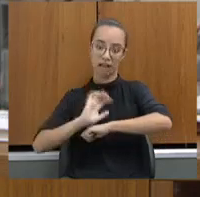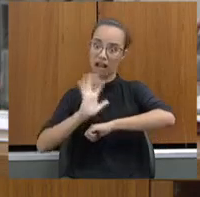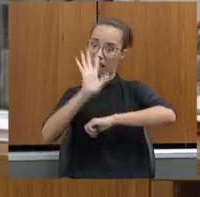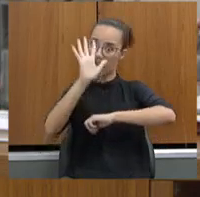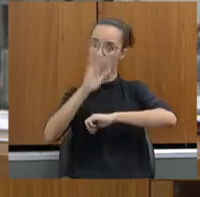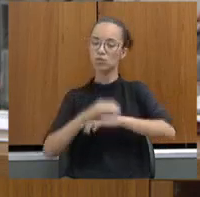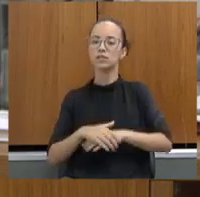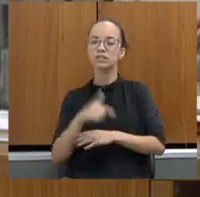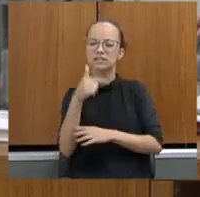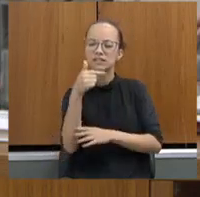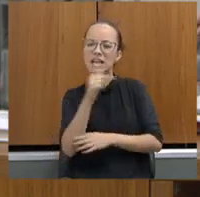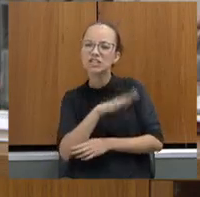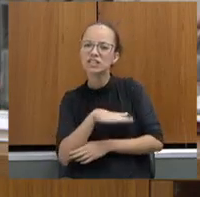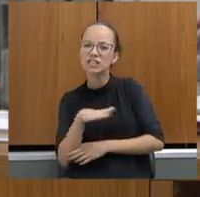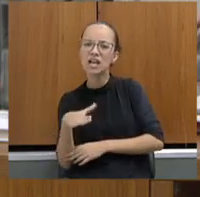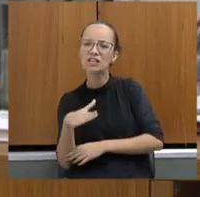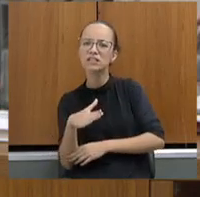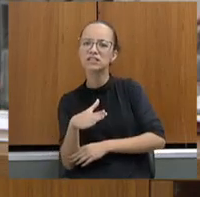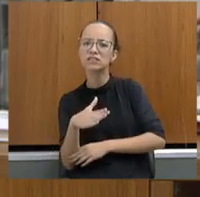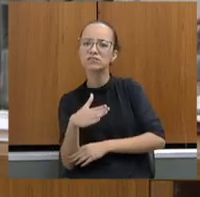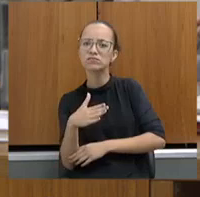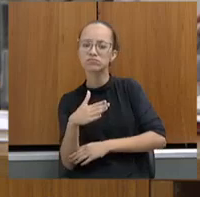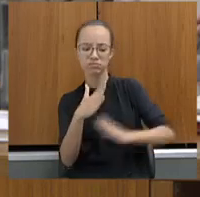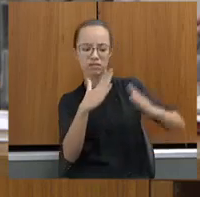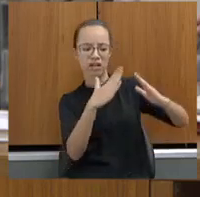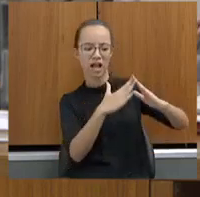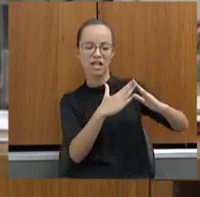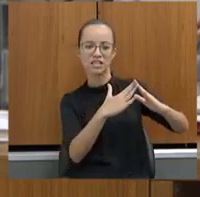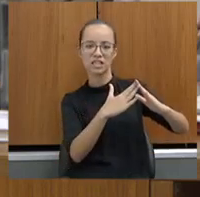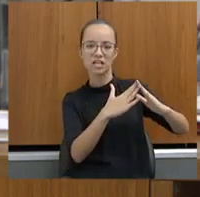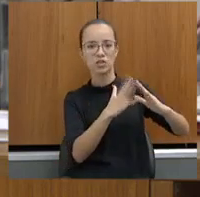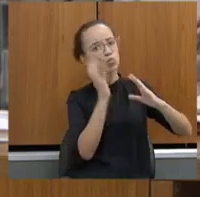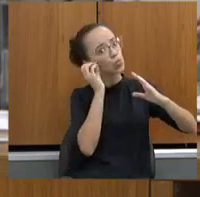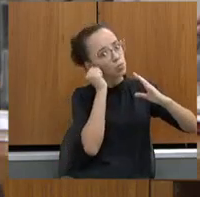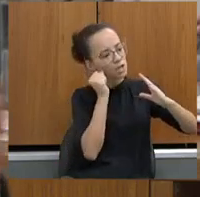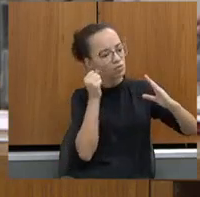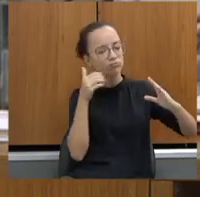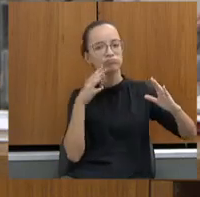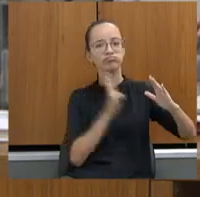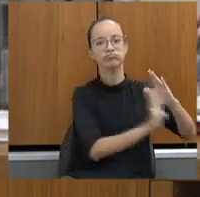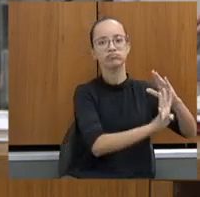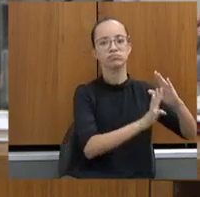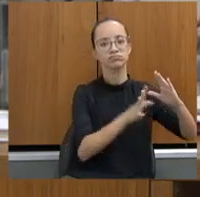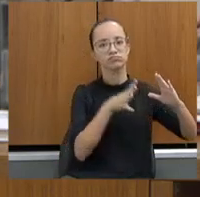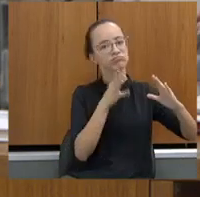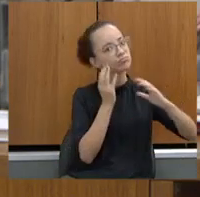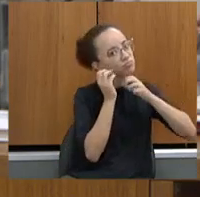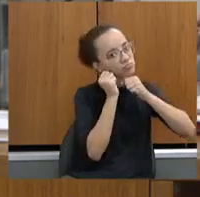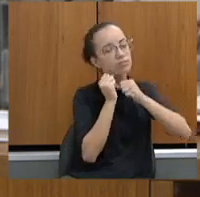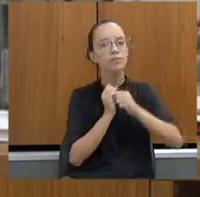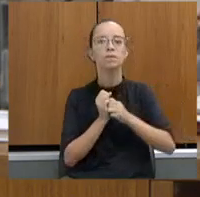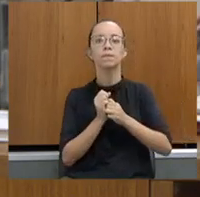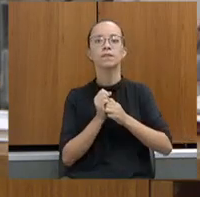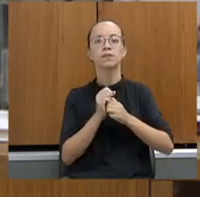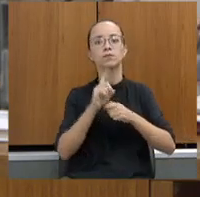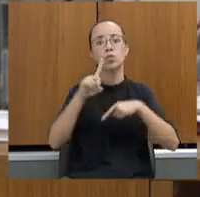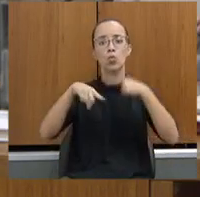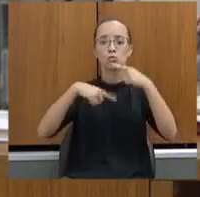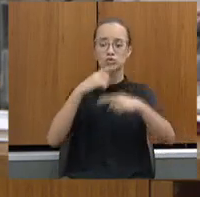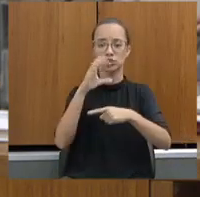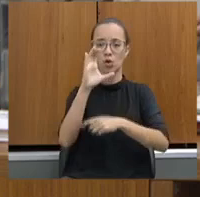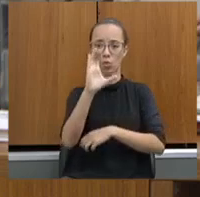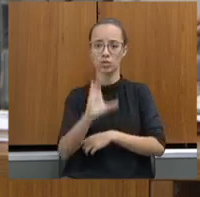Sete crianças estão vivendo naquela casa. sete crianças. Outro dia, foi o Conselho tutelar na porta